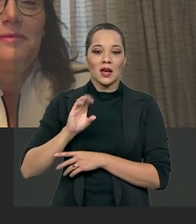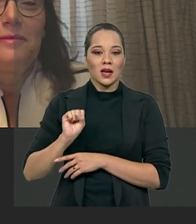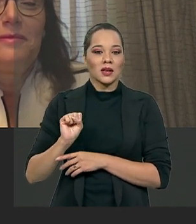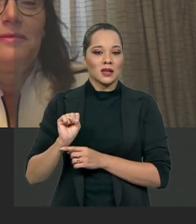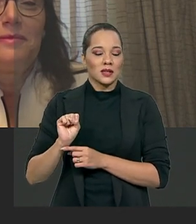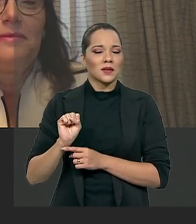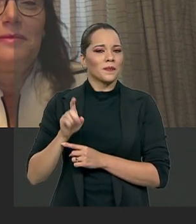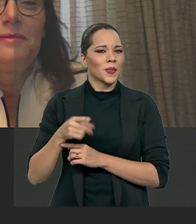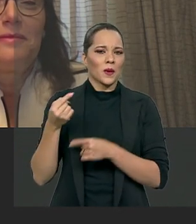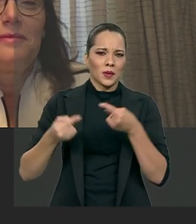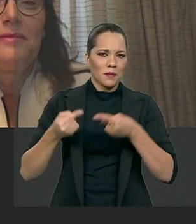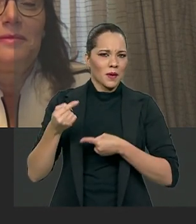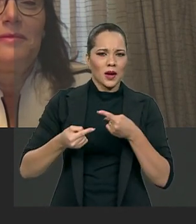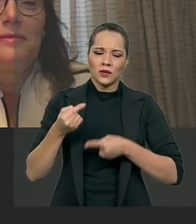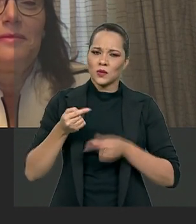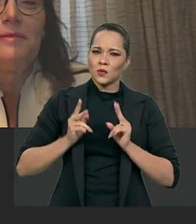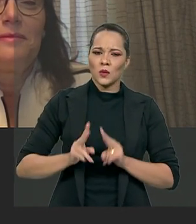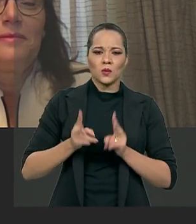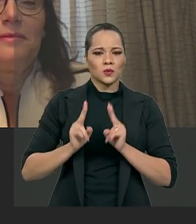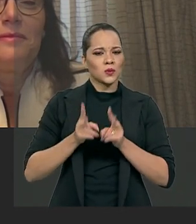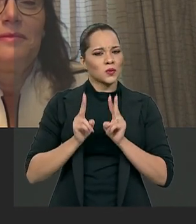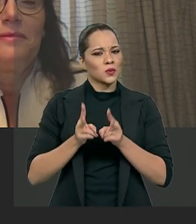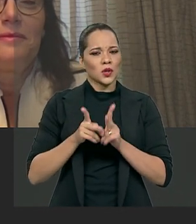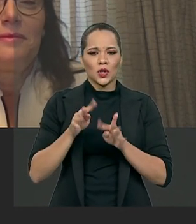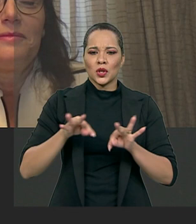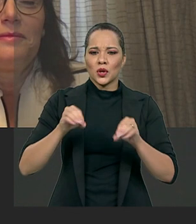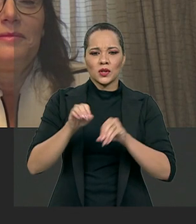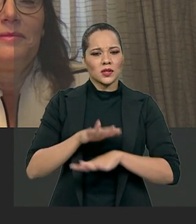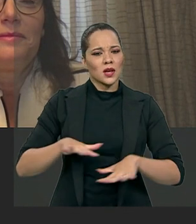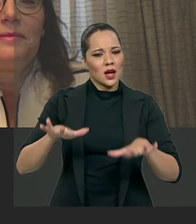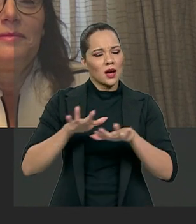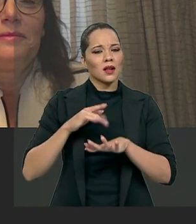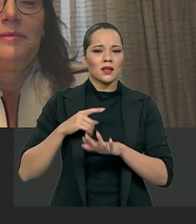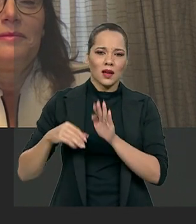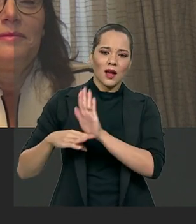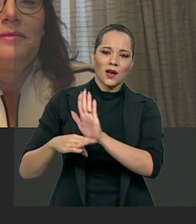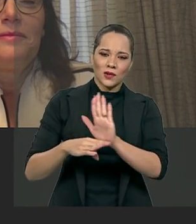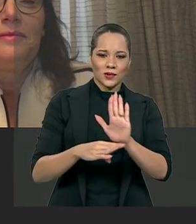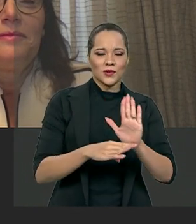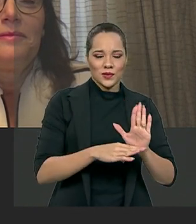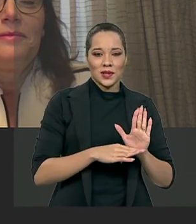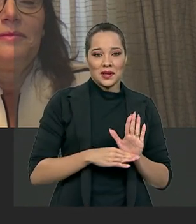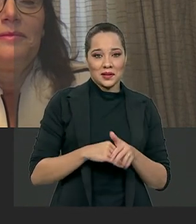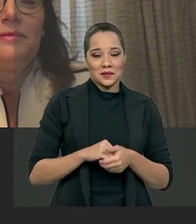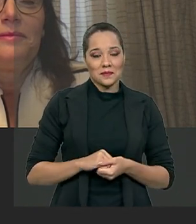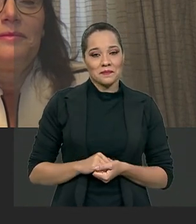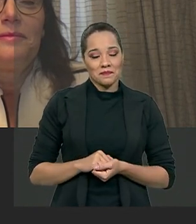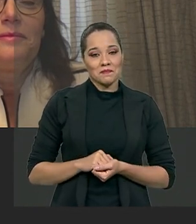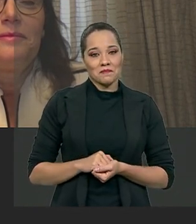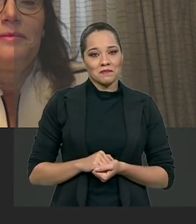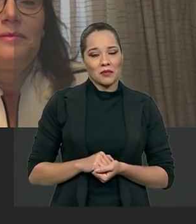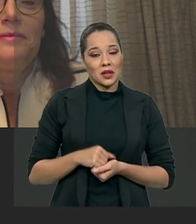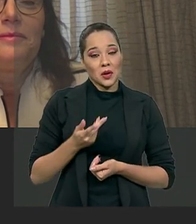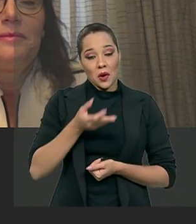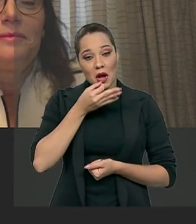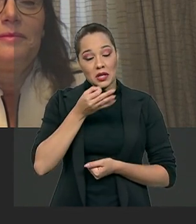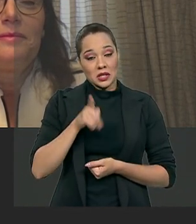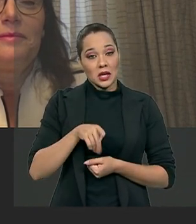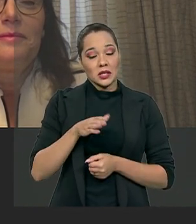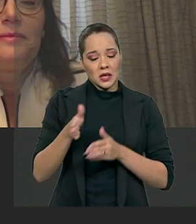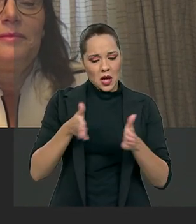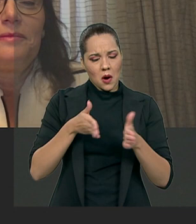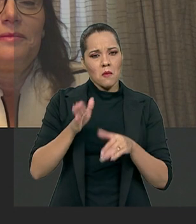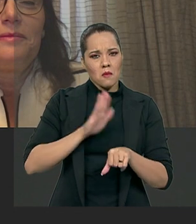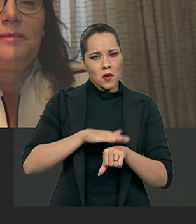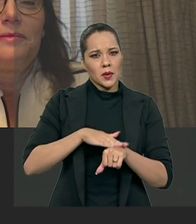debates estão continuando. Todos os setores têm contribuído. Então, eu acho que esse é o momento,